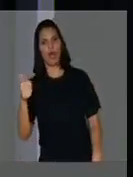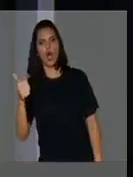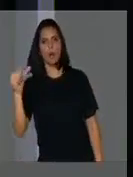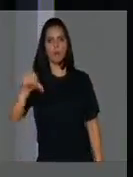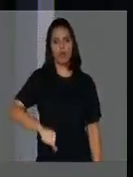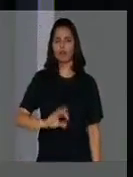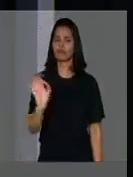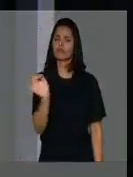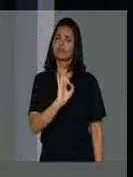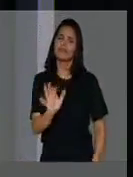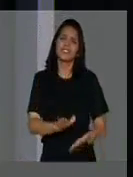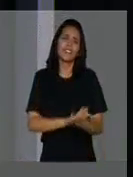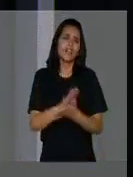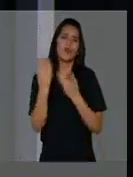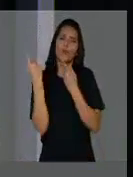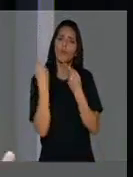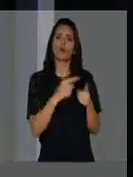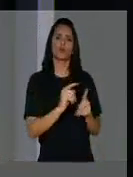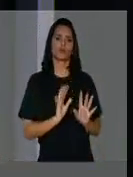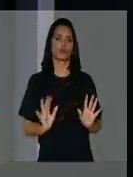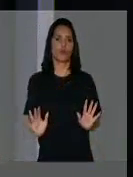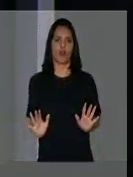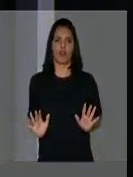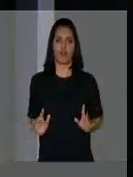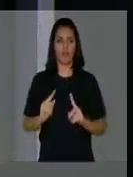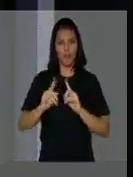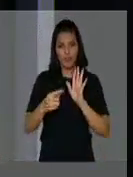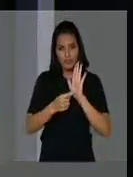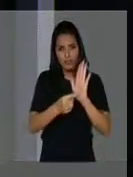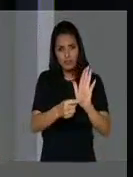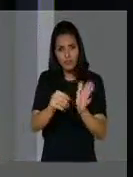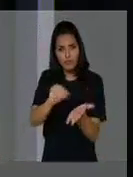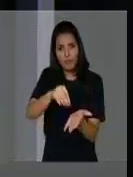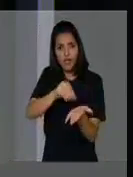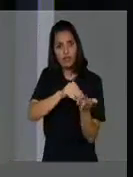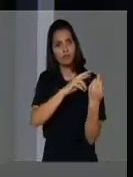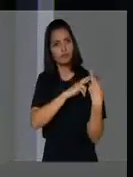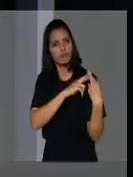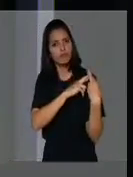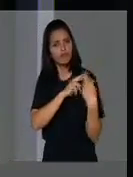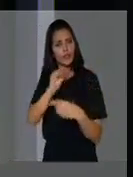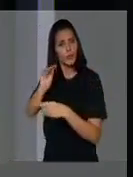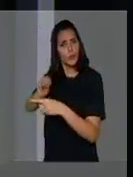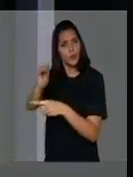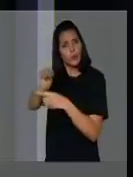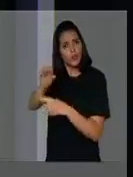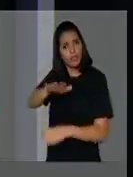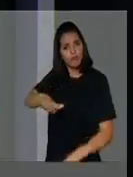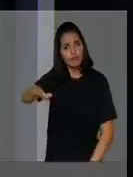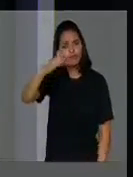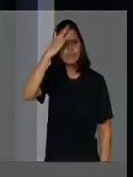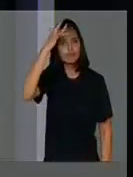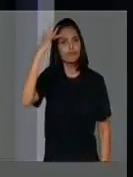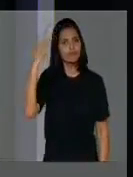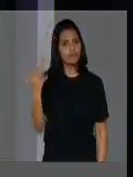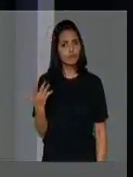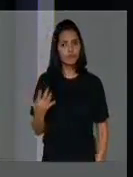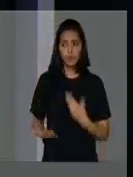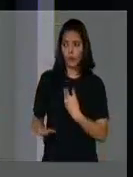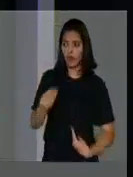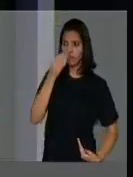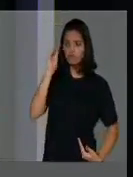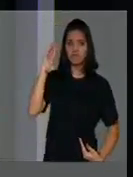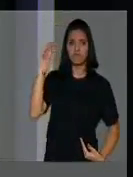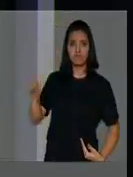realmente reflete a irresponsabilidade e a falta de zelo e cuidado com o governo, com os